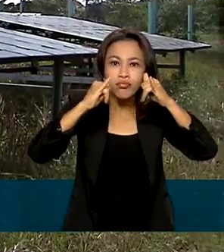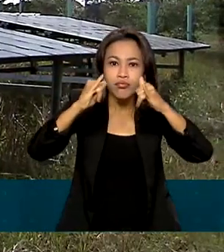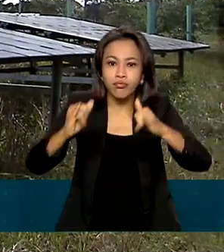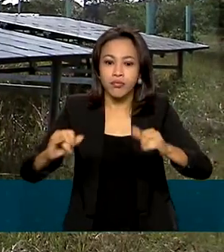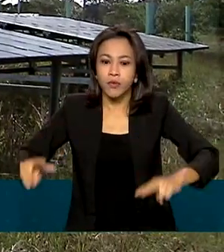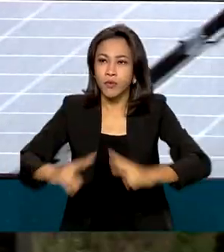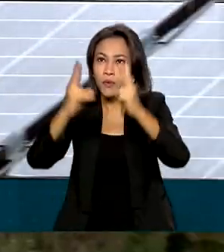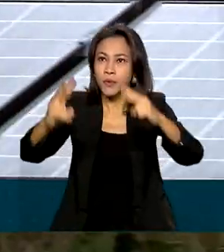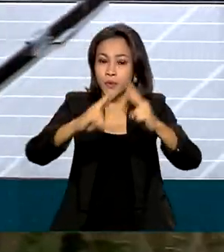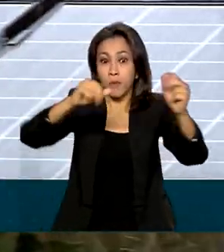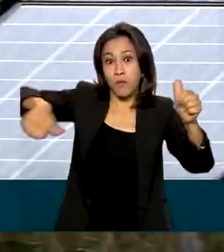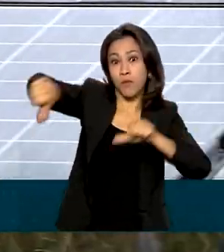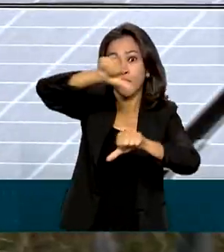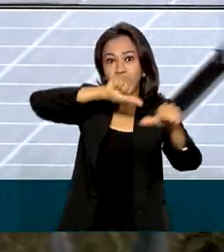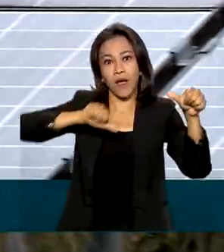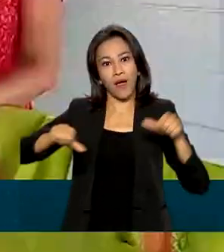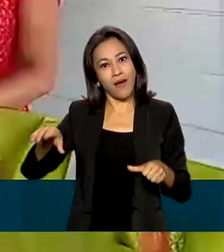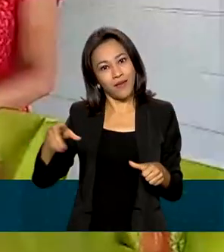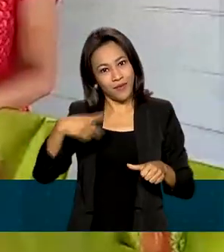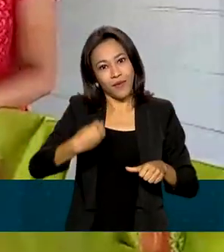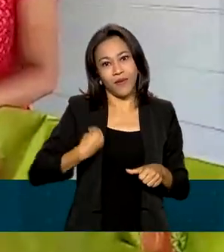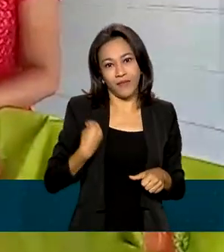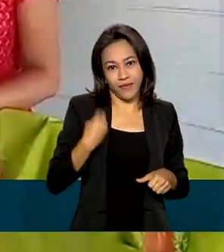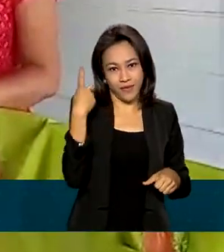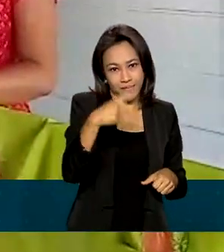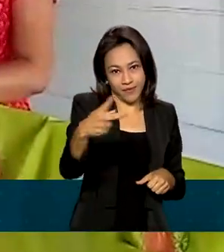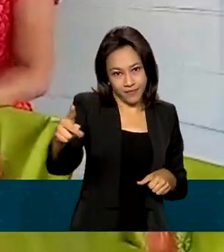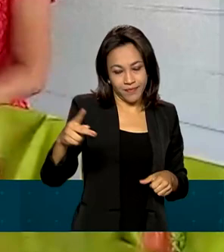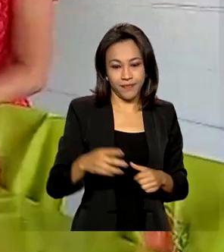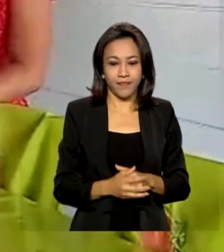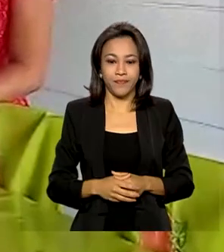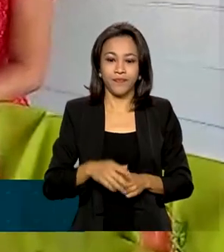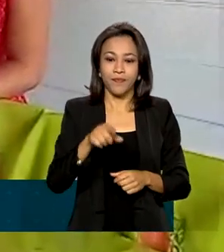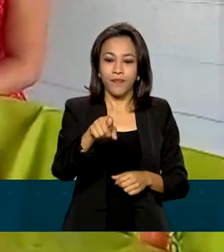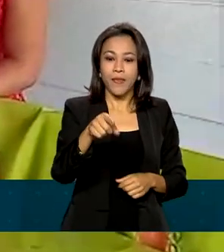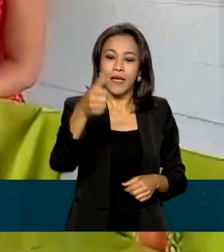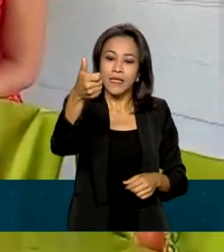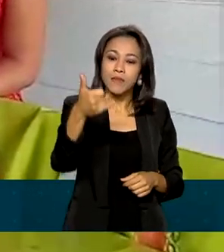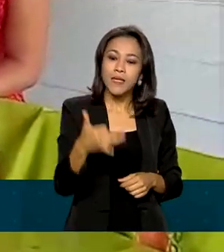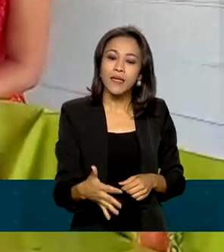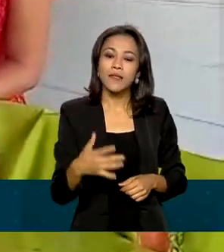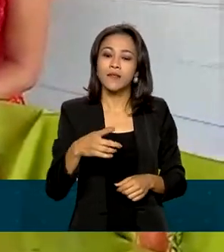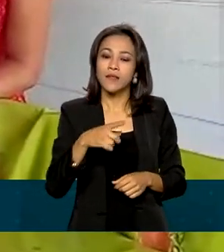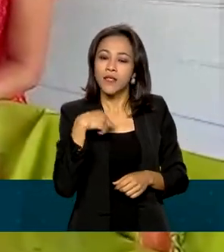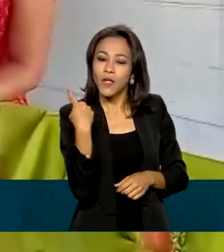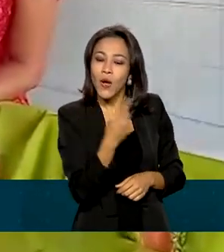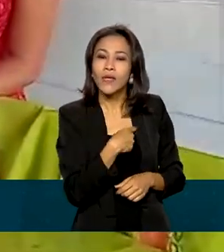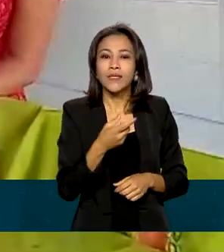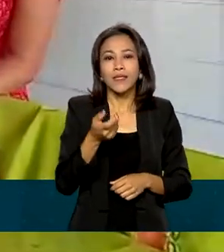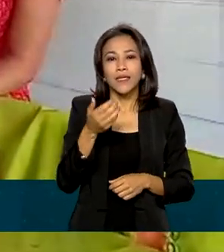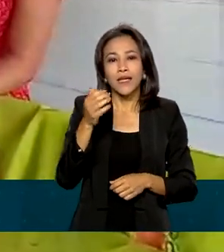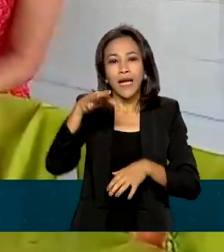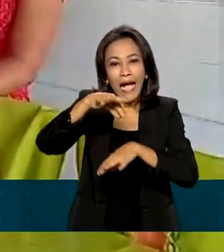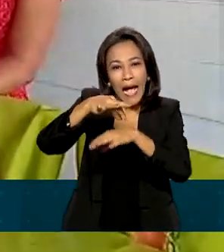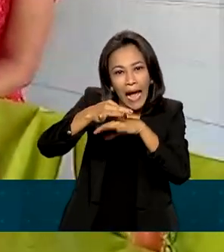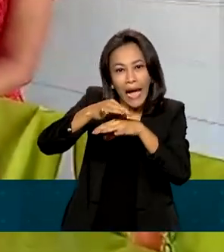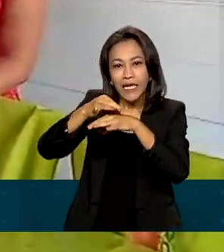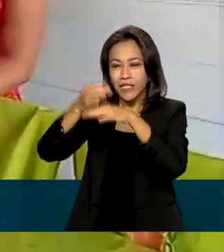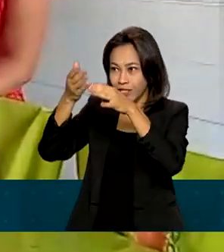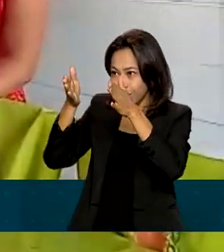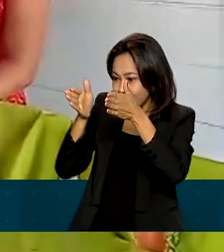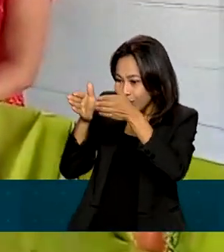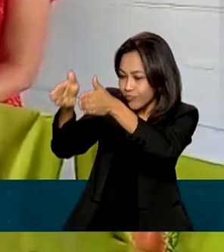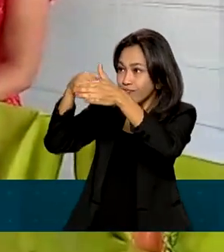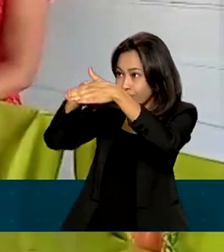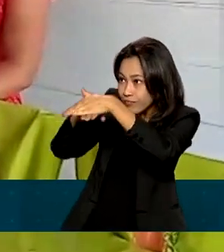mudaram o dia a dia da dona de casa. A gente conserva peixe, conserva a carne e com a